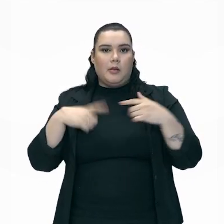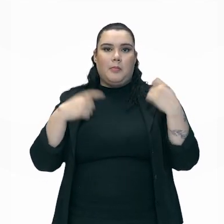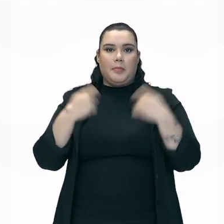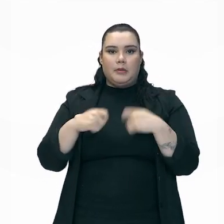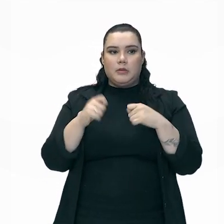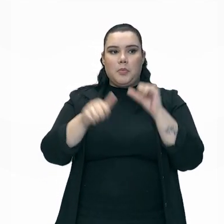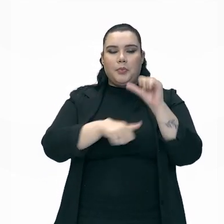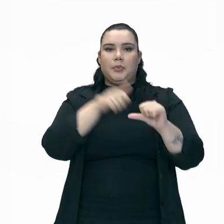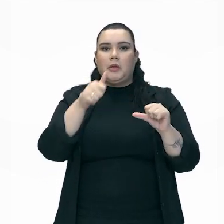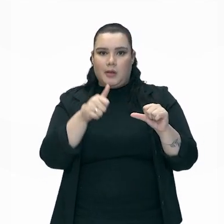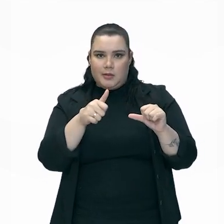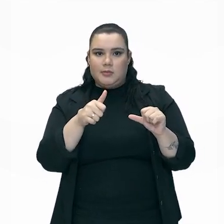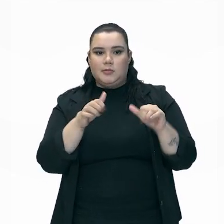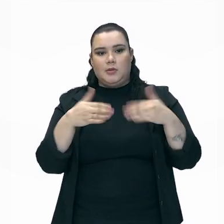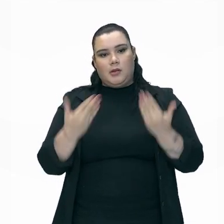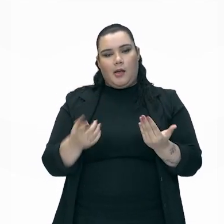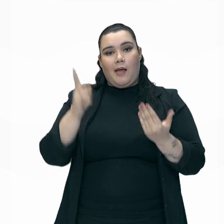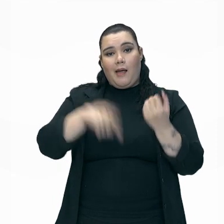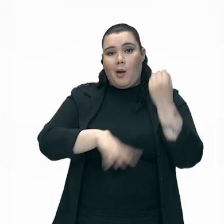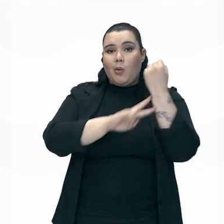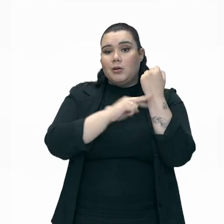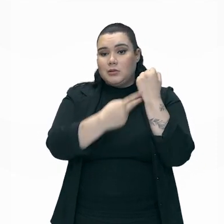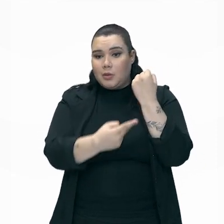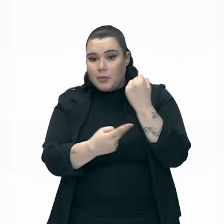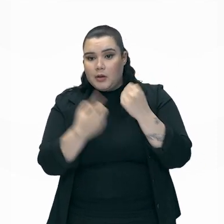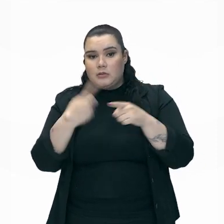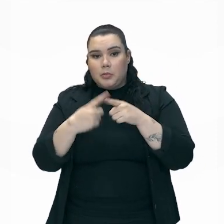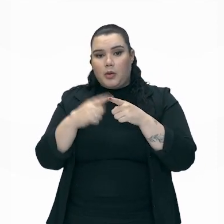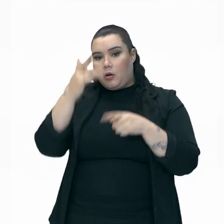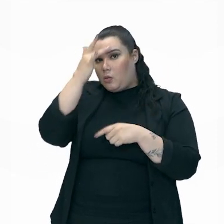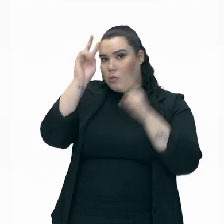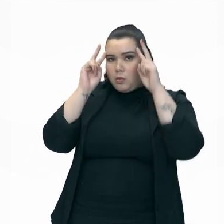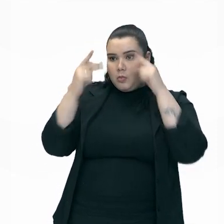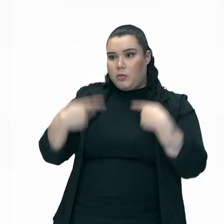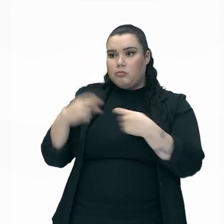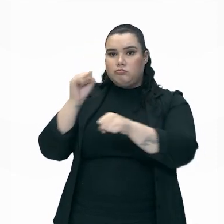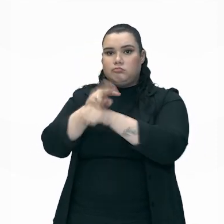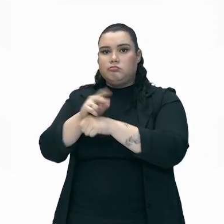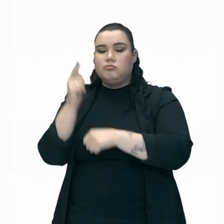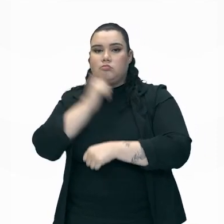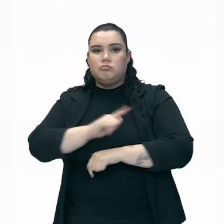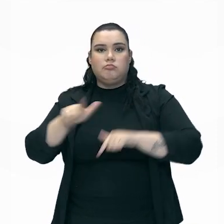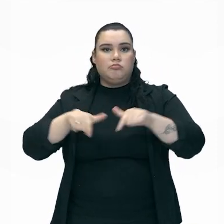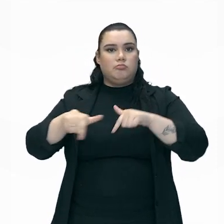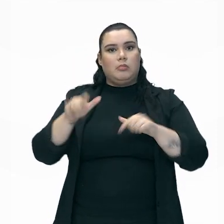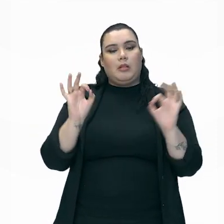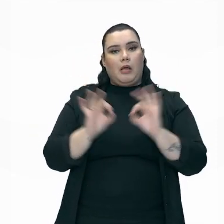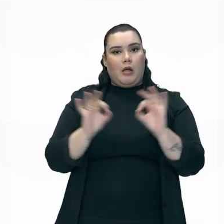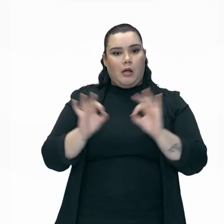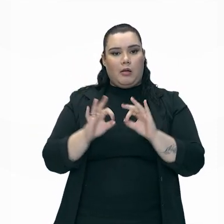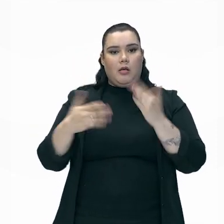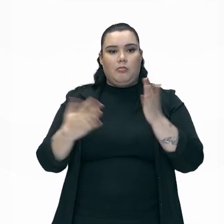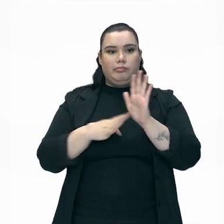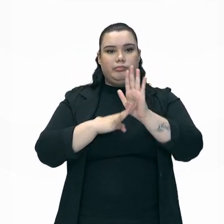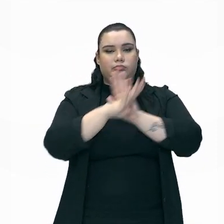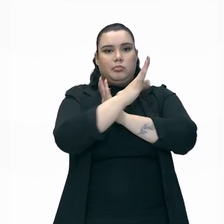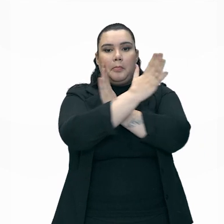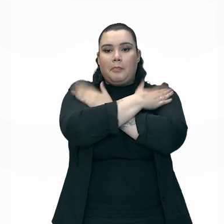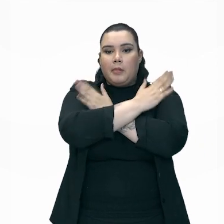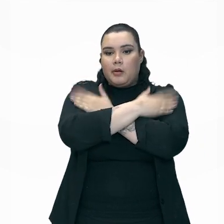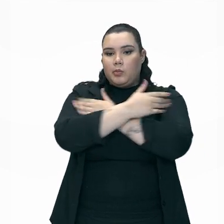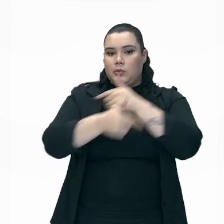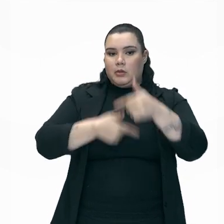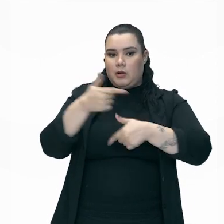isso. E aí isso gera uma consequência, né? As vagas de trabalho são reduzidas e acaba gerando um aumento do desemprego e do